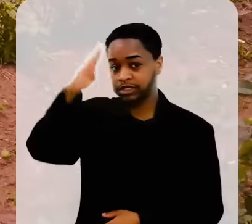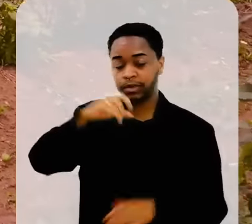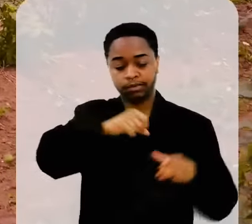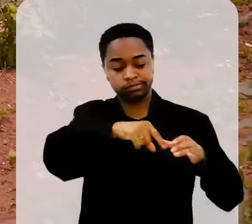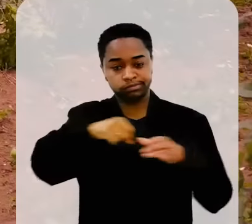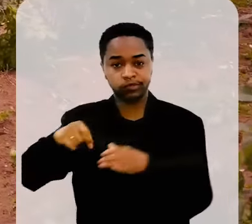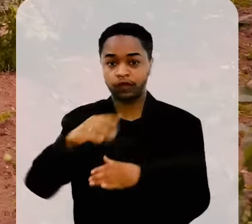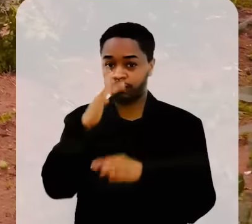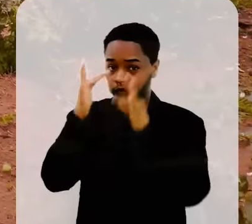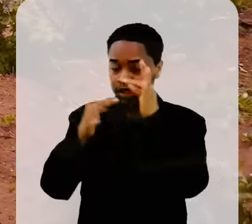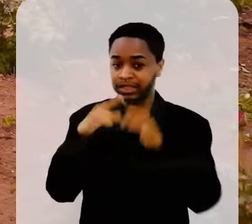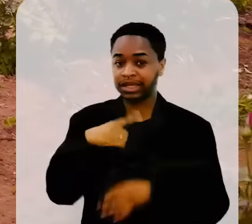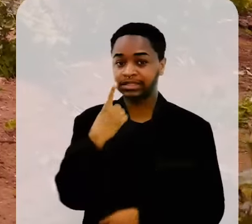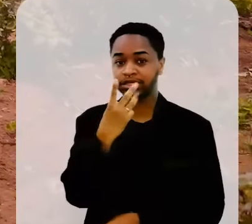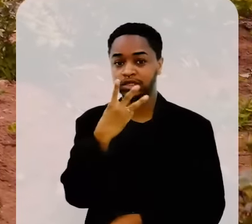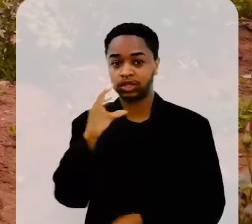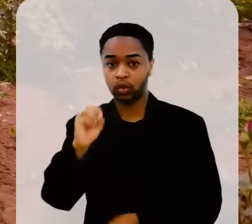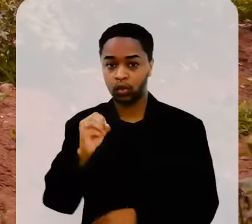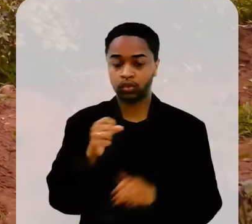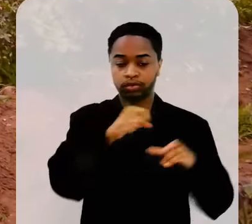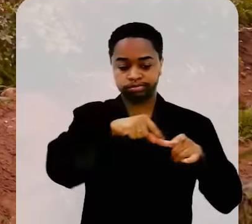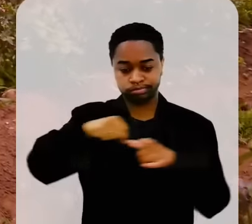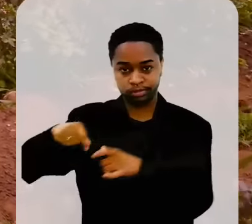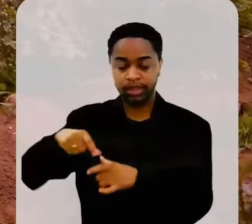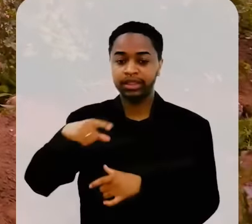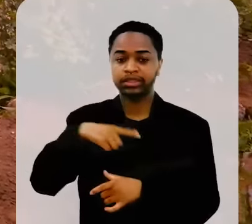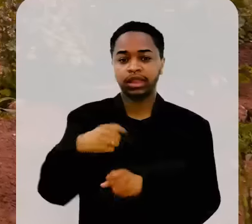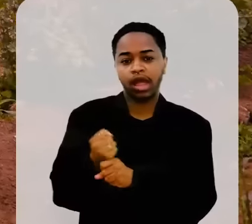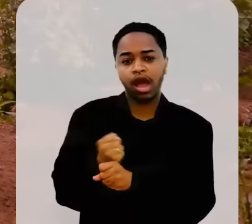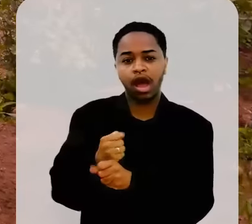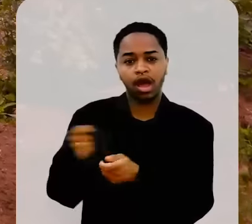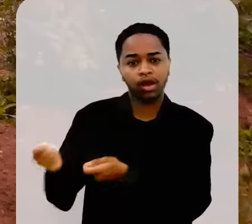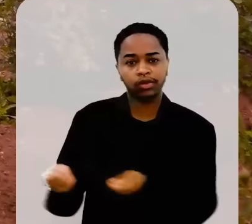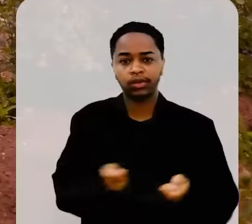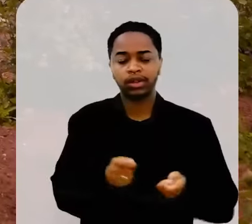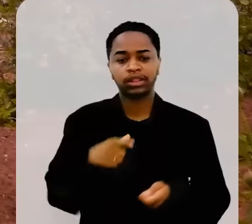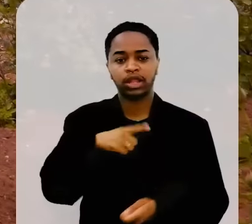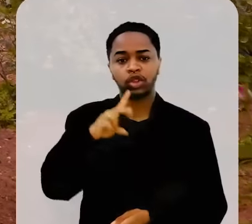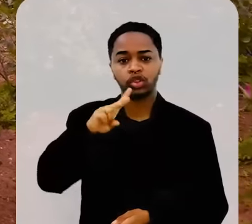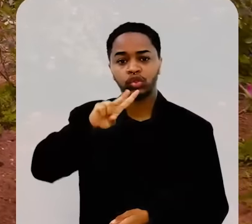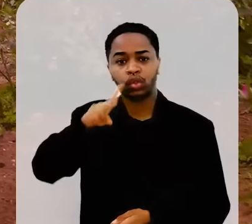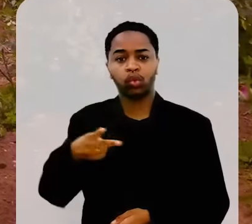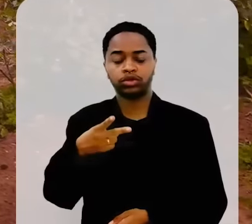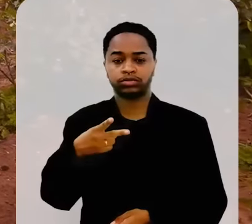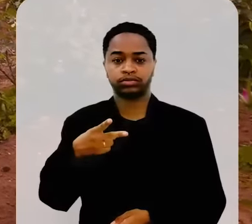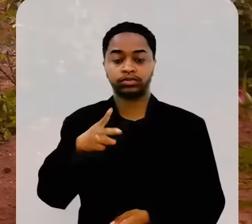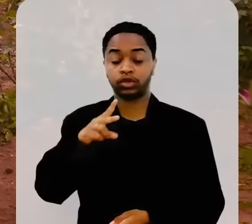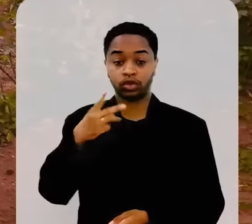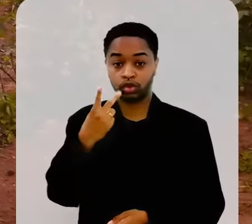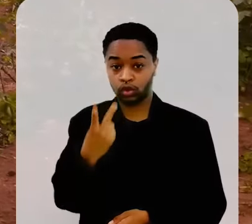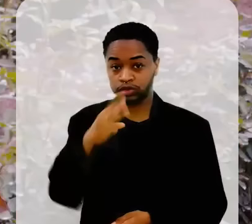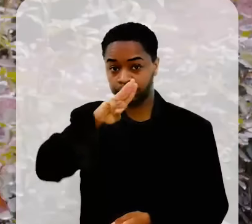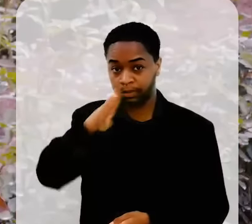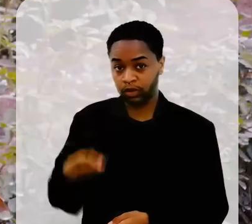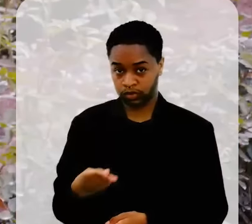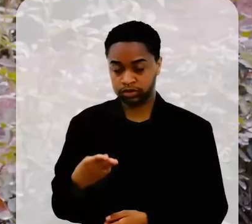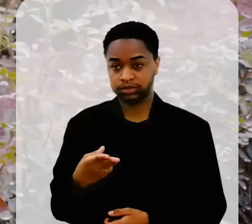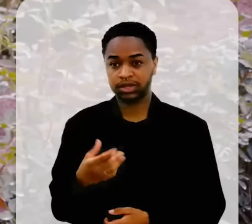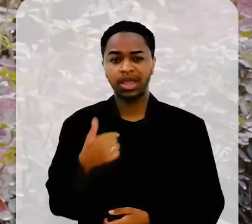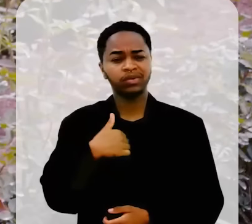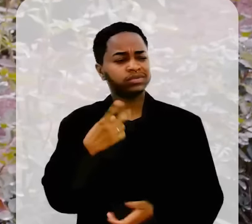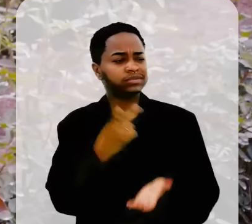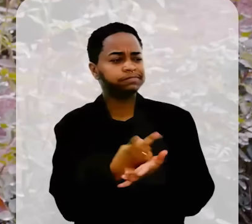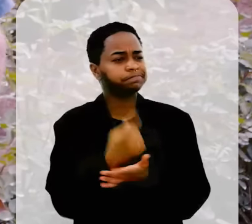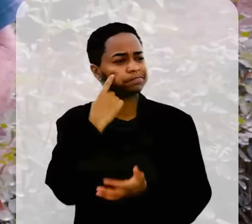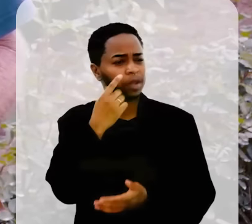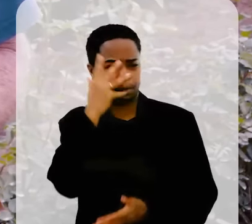rosas, com 138 produtores. A produção anual, o crapassa os 2,5 milhões de maços de rosas. Eu sempre